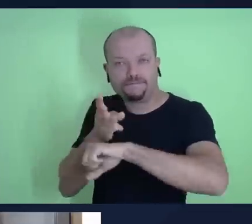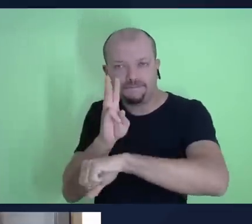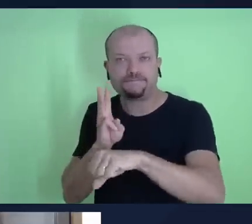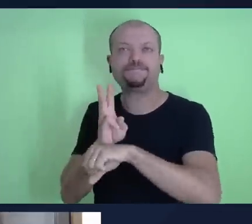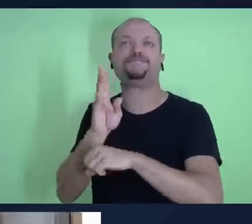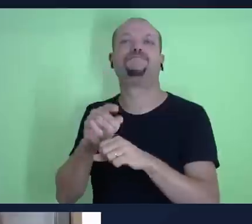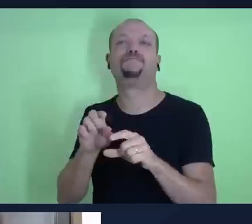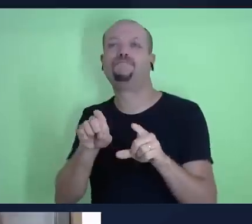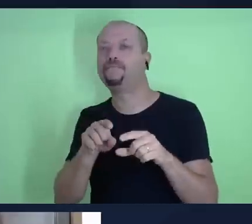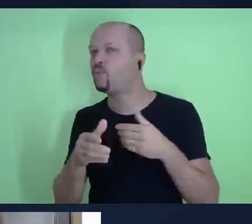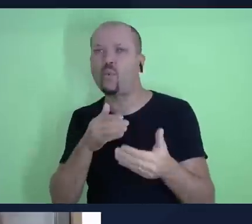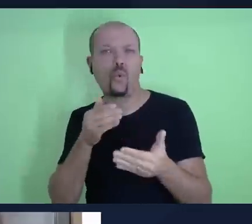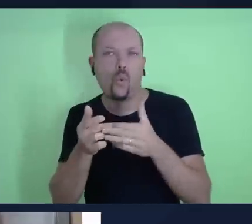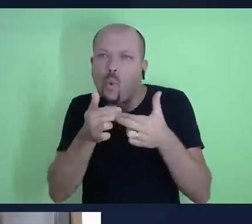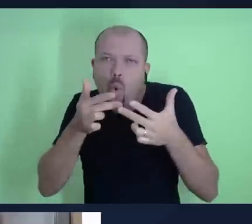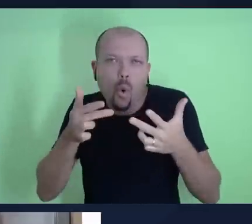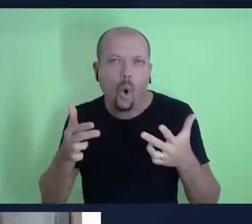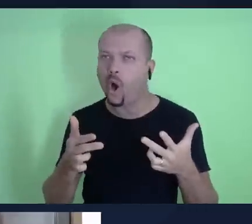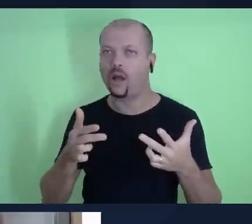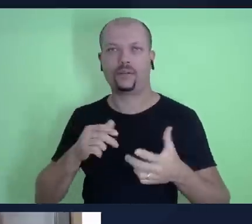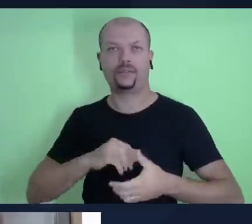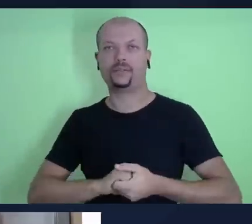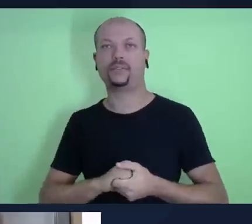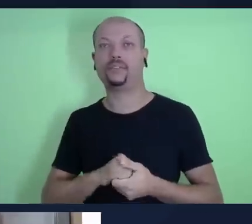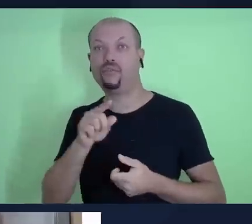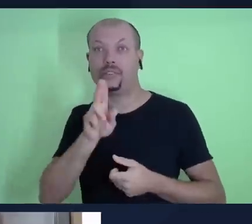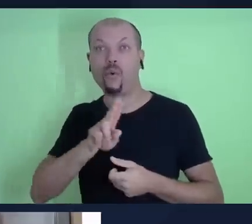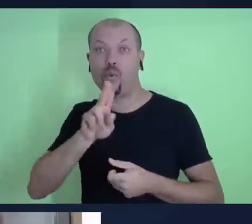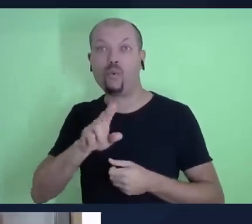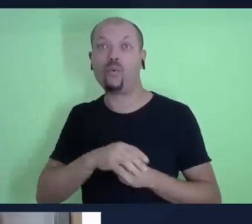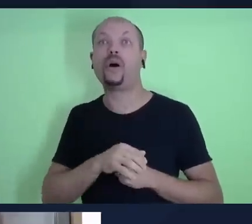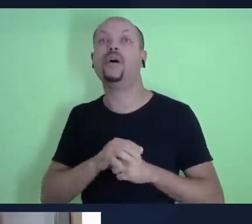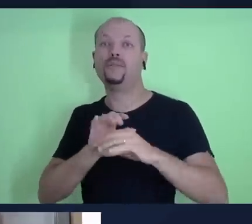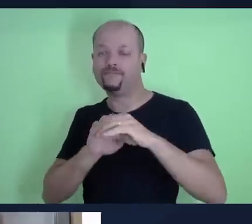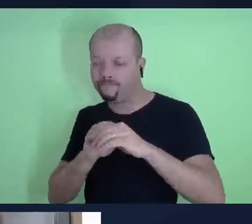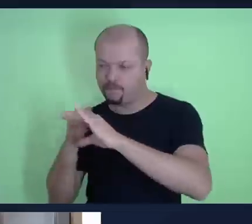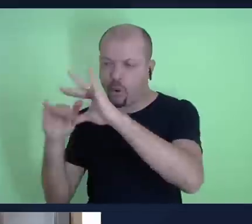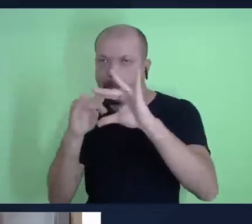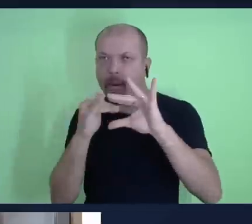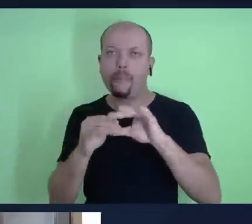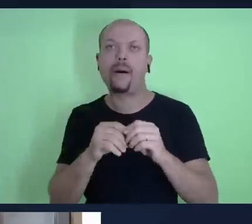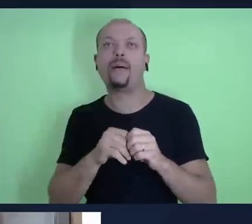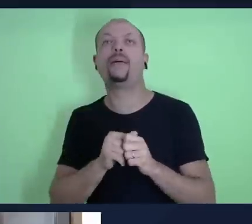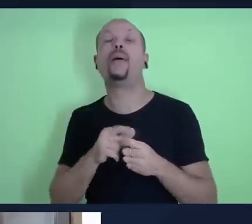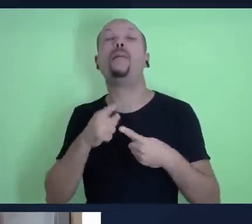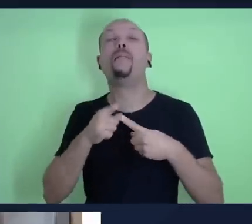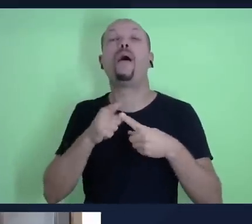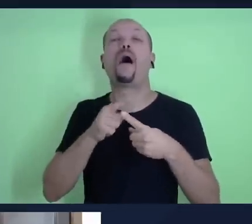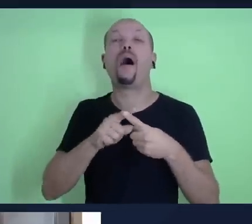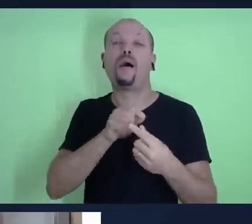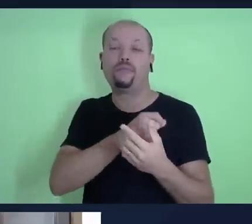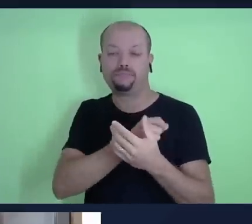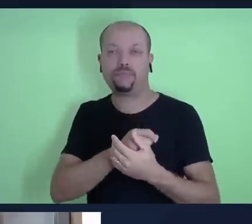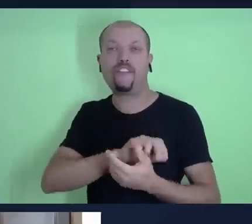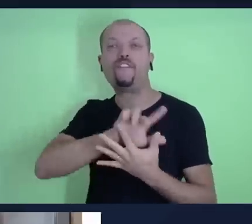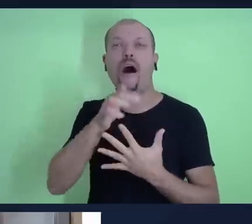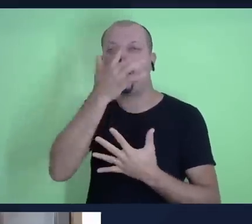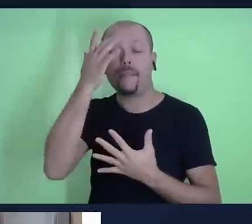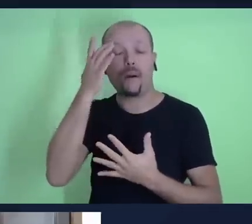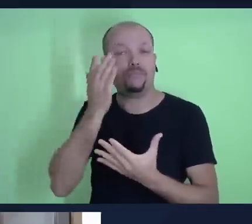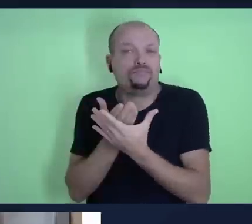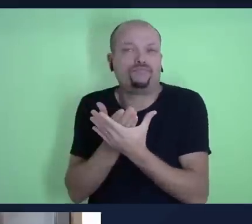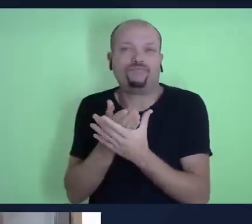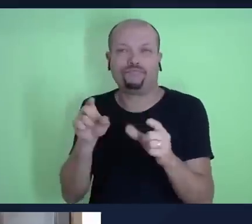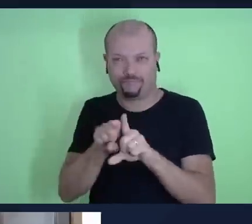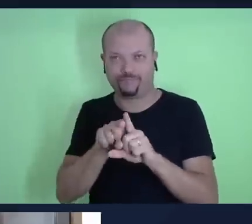Signal, Telegram, qualquer um que você use, compartilhe para levar o nosso conteúdo a mais lugares. E esta